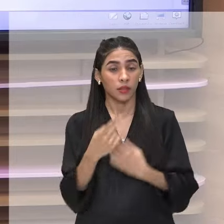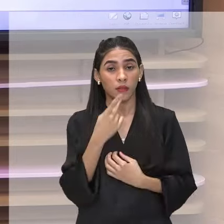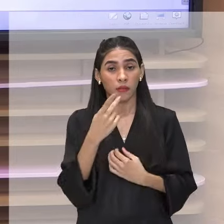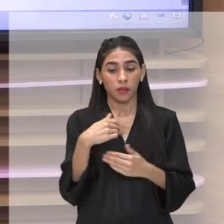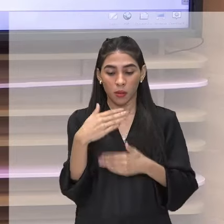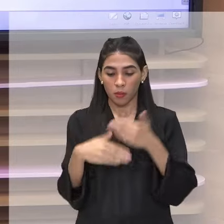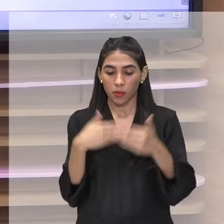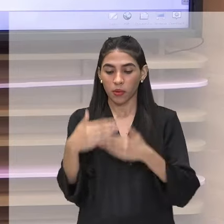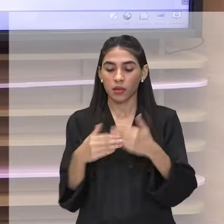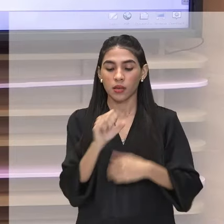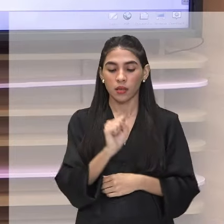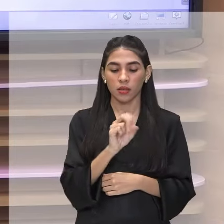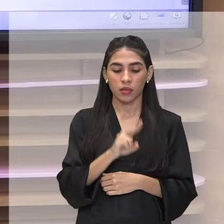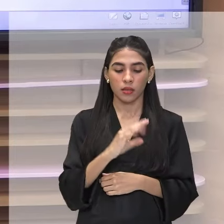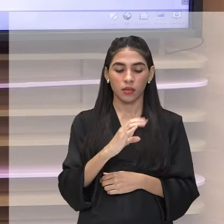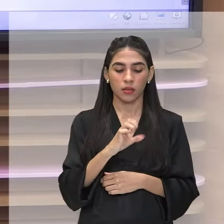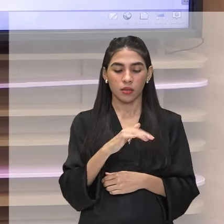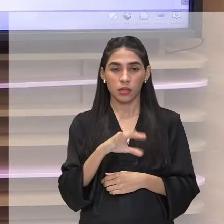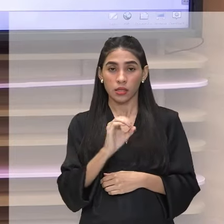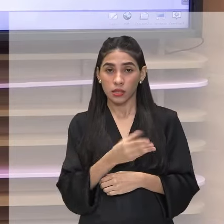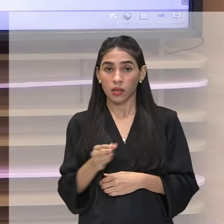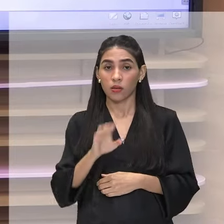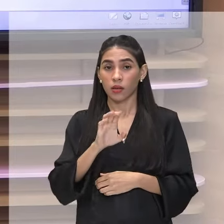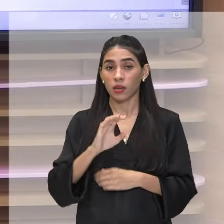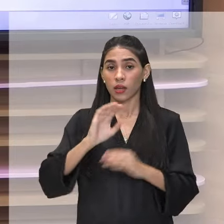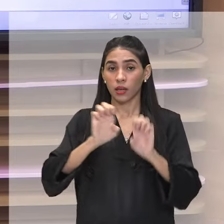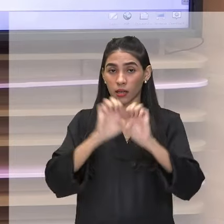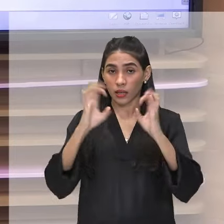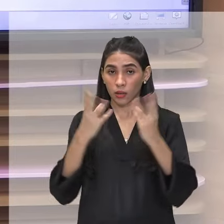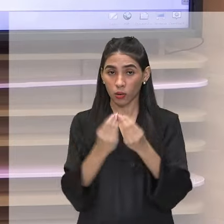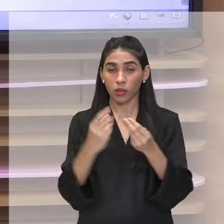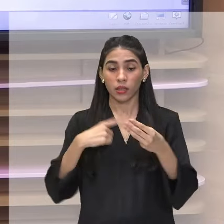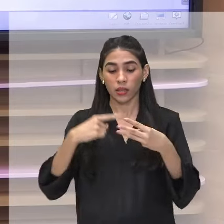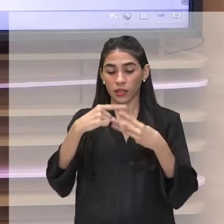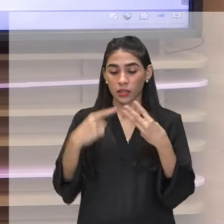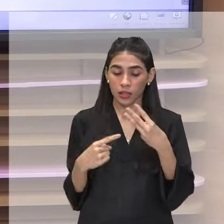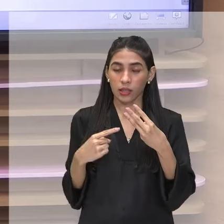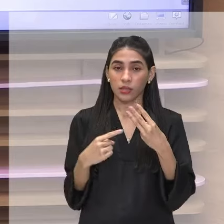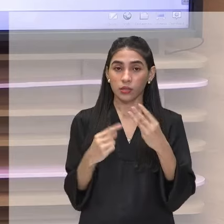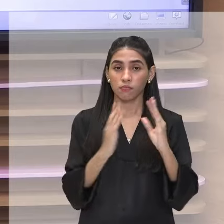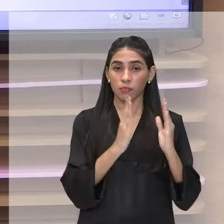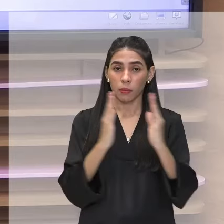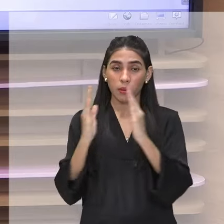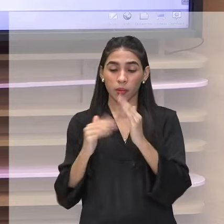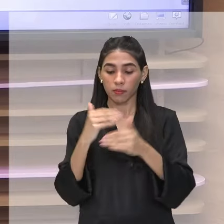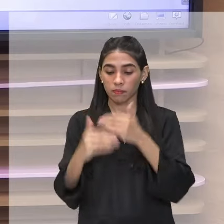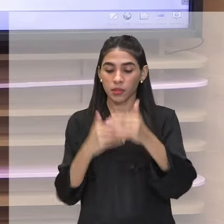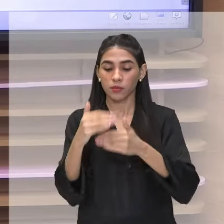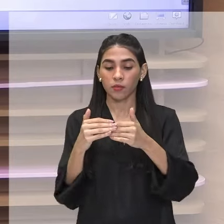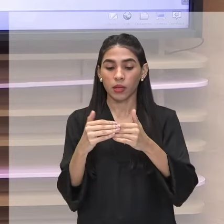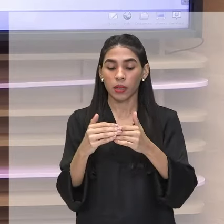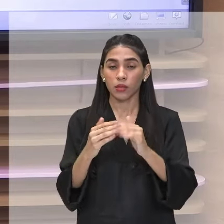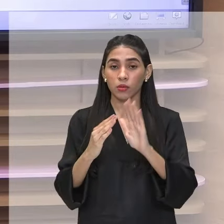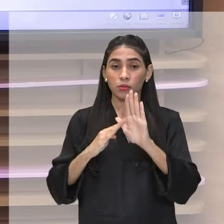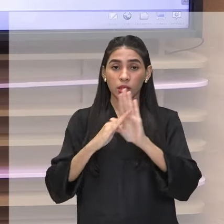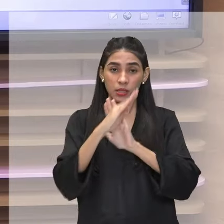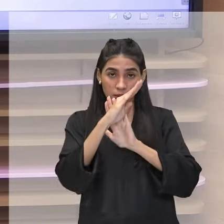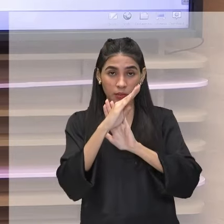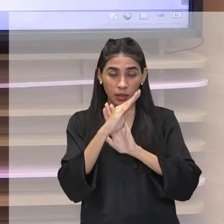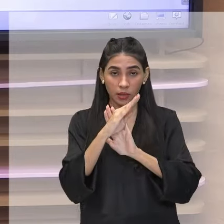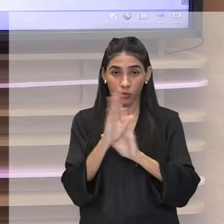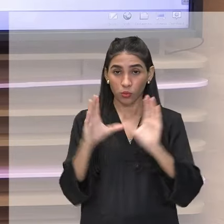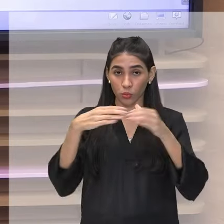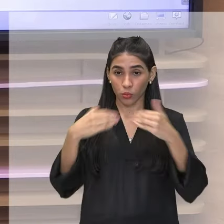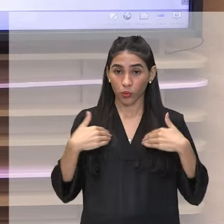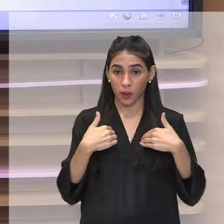processo de sucessão ecológica, a gente apresenta essas três fases de desenvolvimento, de crescimento populacional numa determinada